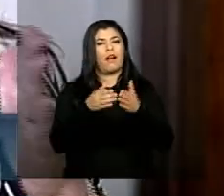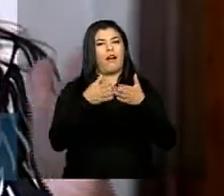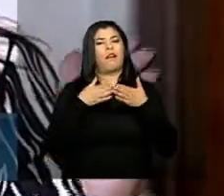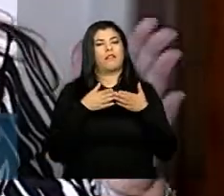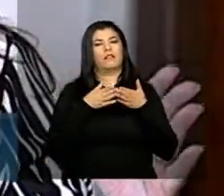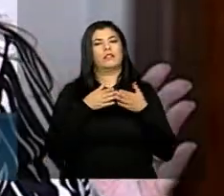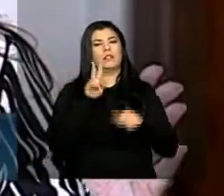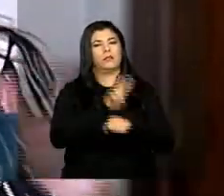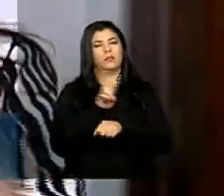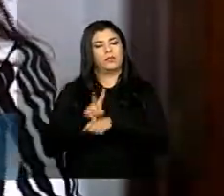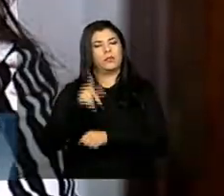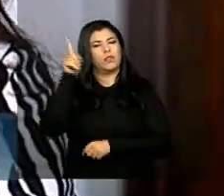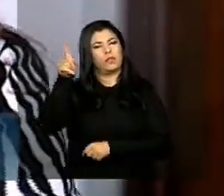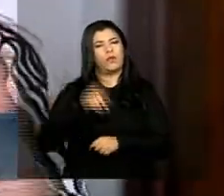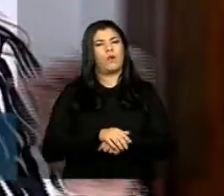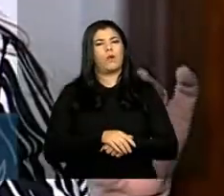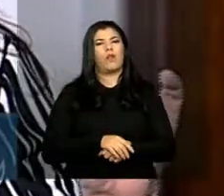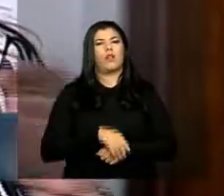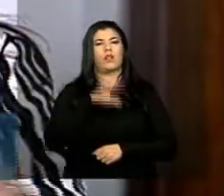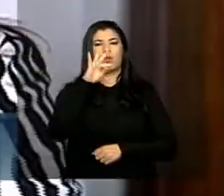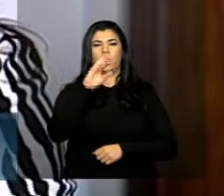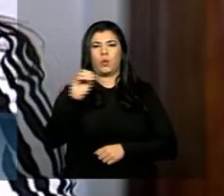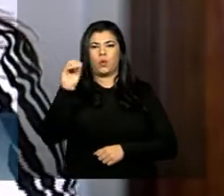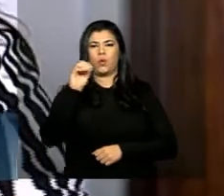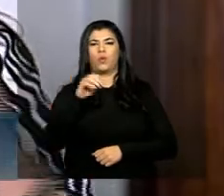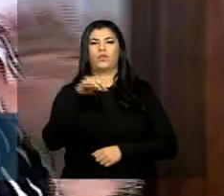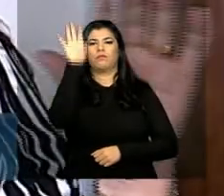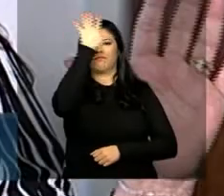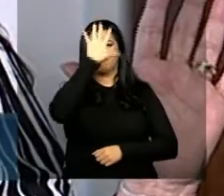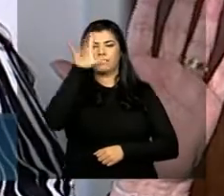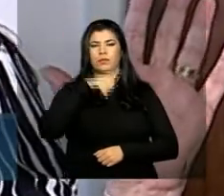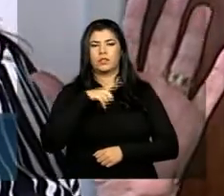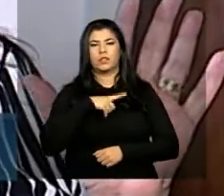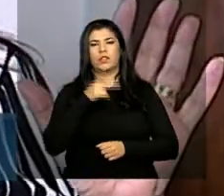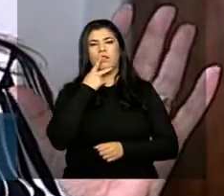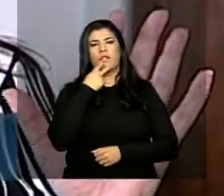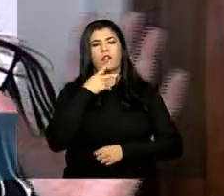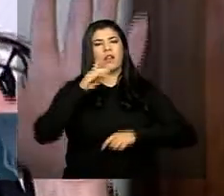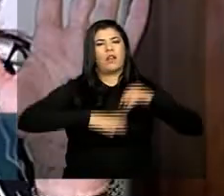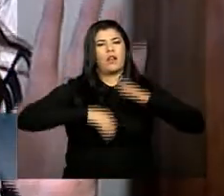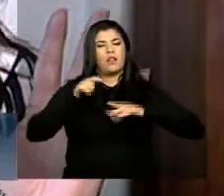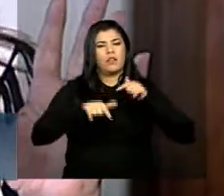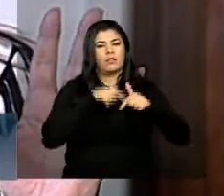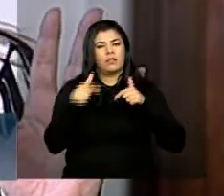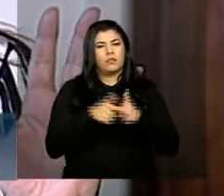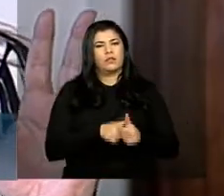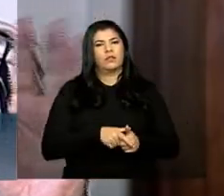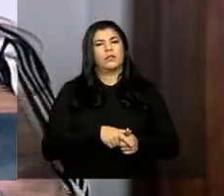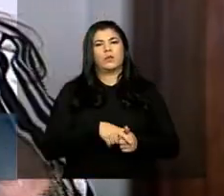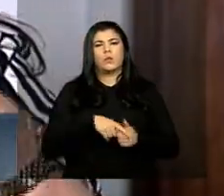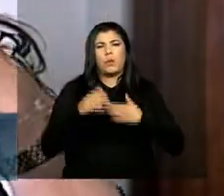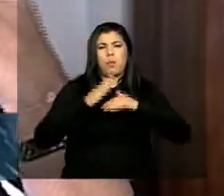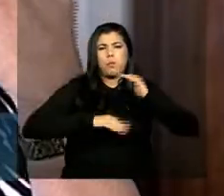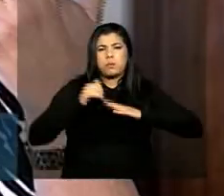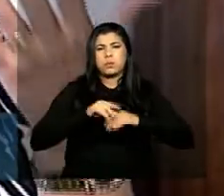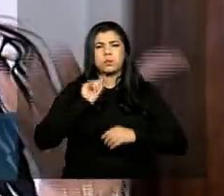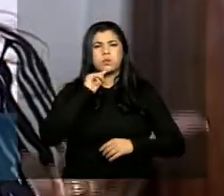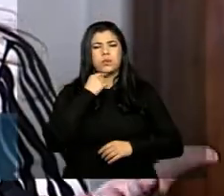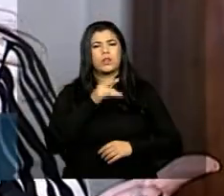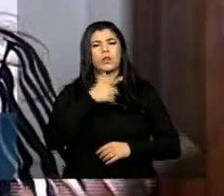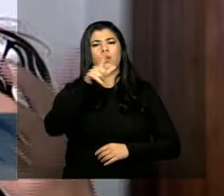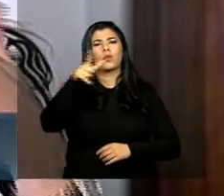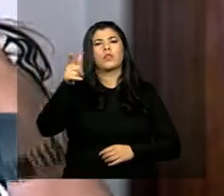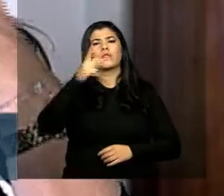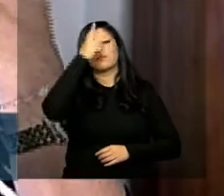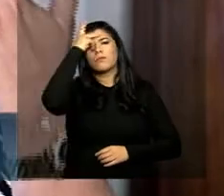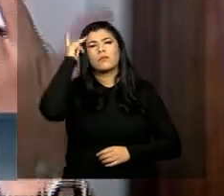que estão em curso não estamos falando de supressão não estamos falando de atividades altamente poluentes produtores que já produzem